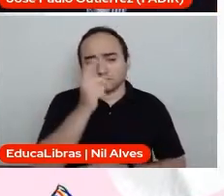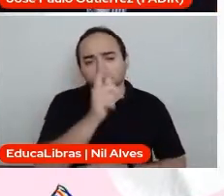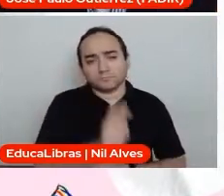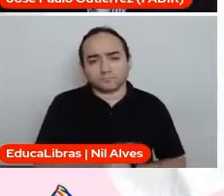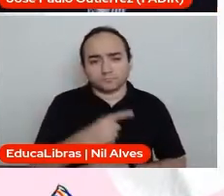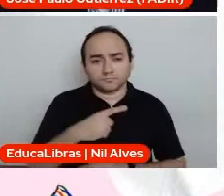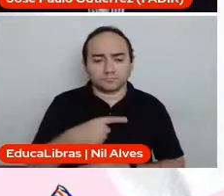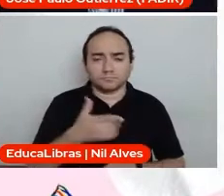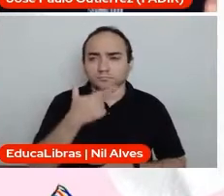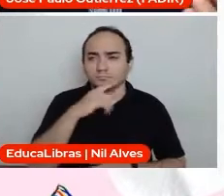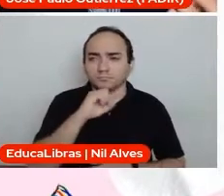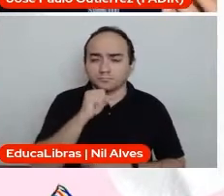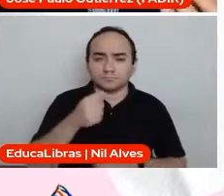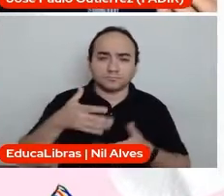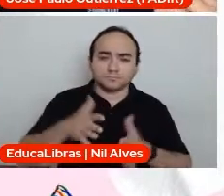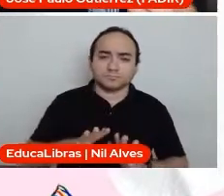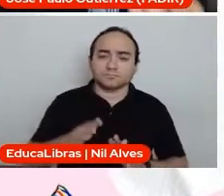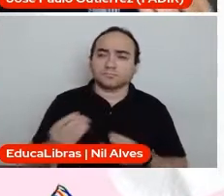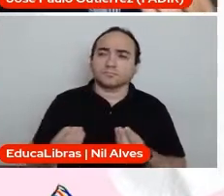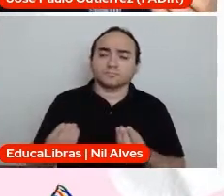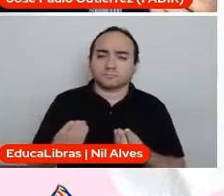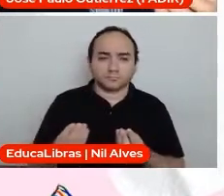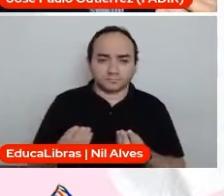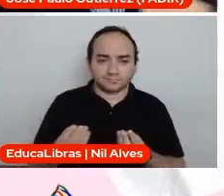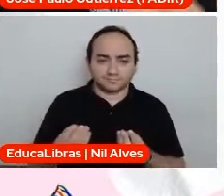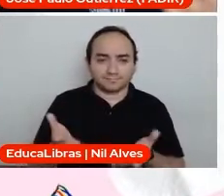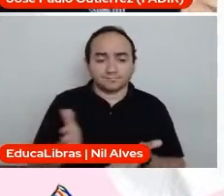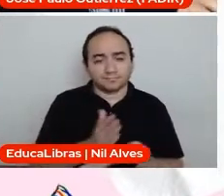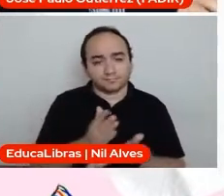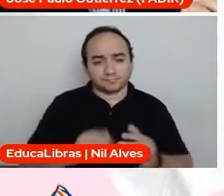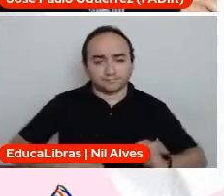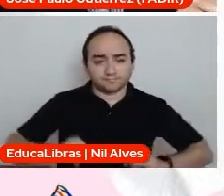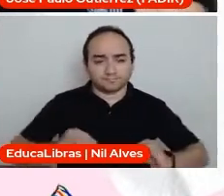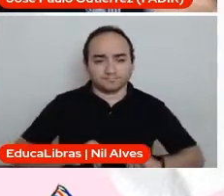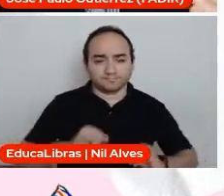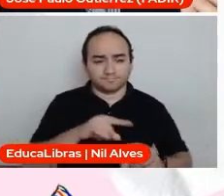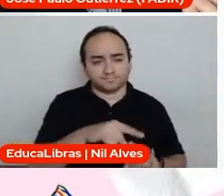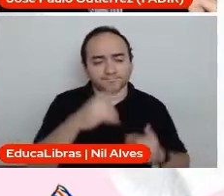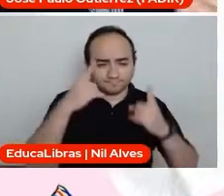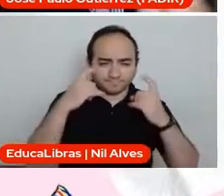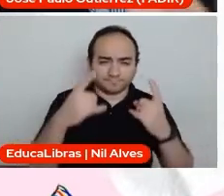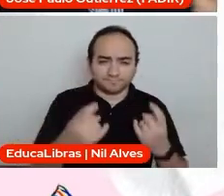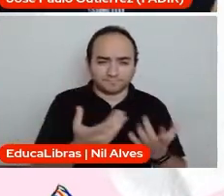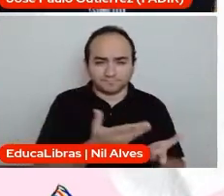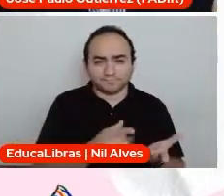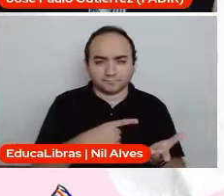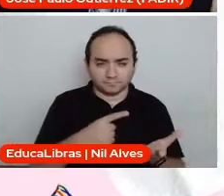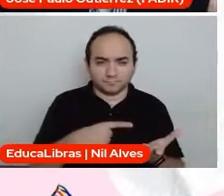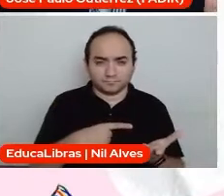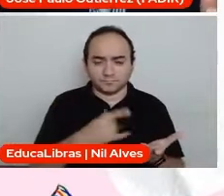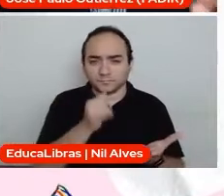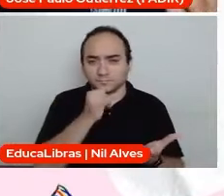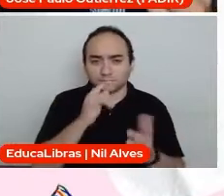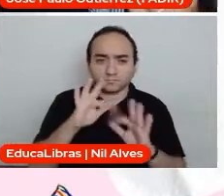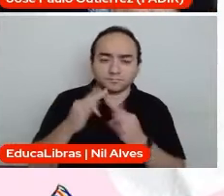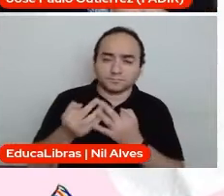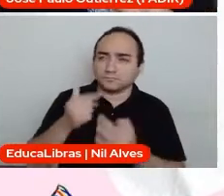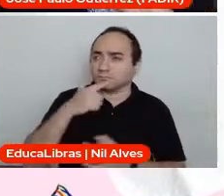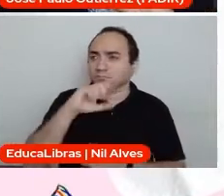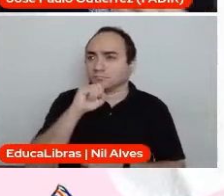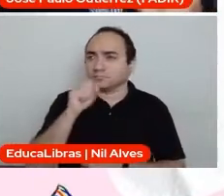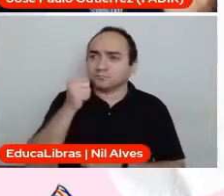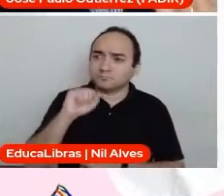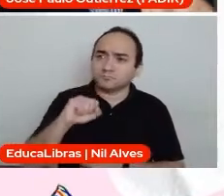paternidade, as pessoas que às vezes sofrem algum tipo de violência, como, por exemplo, uma alienação parental, então você